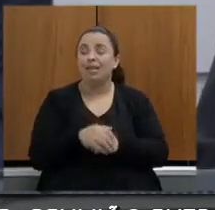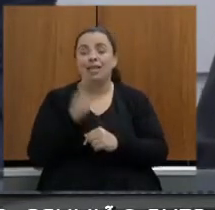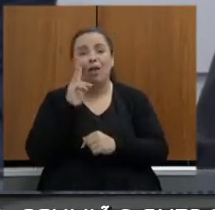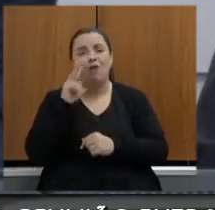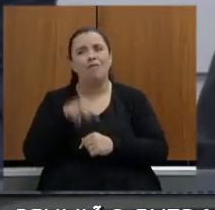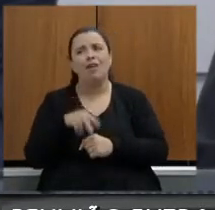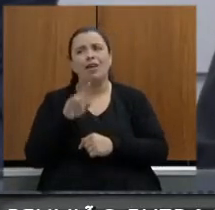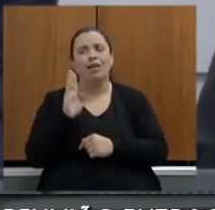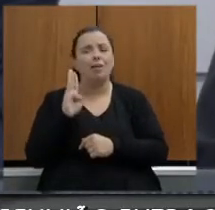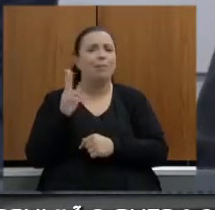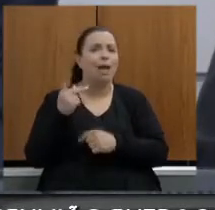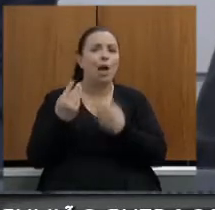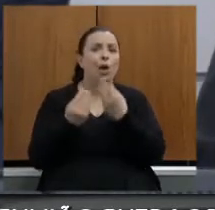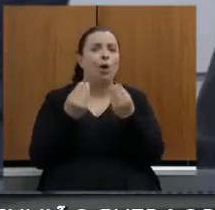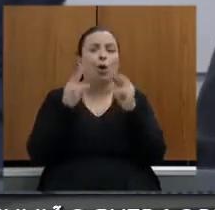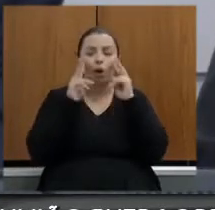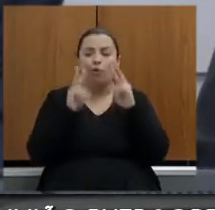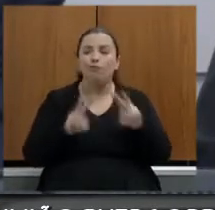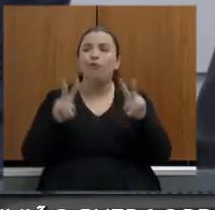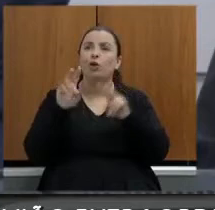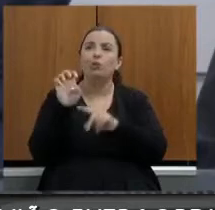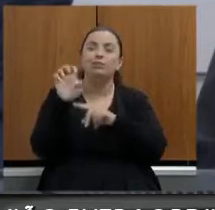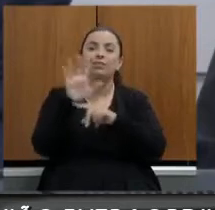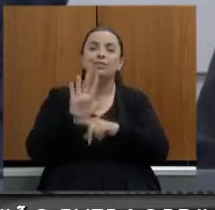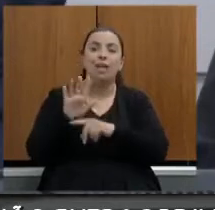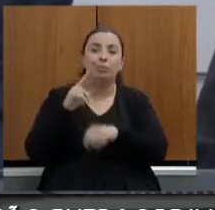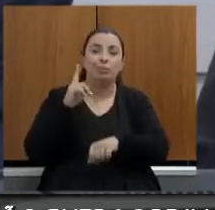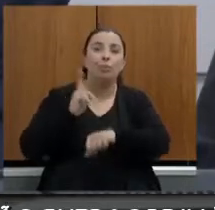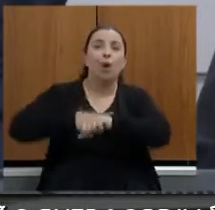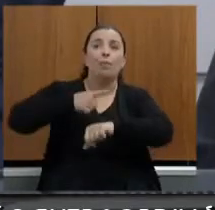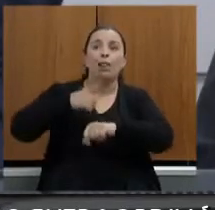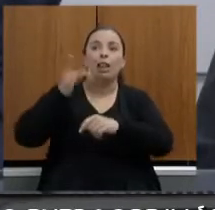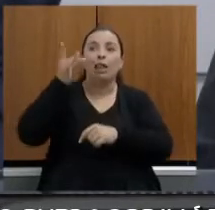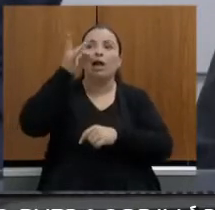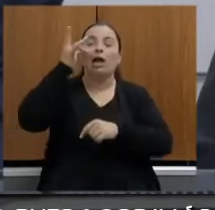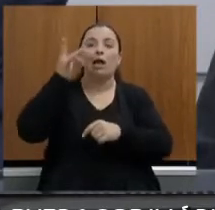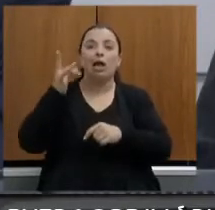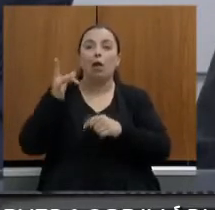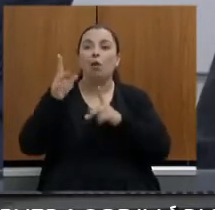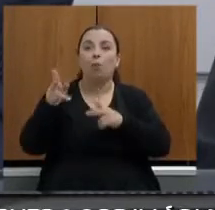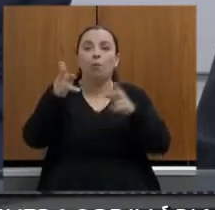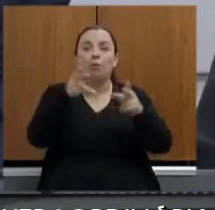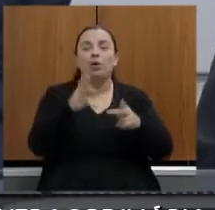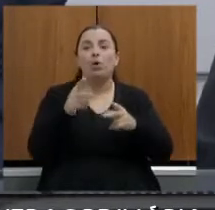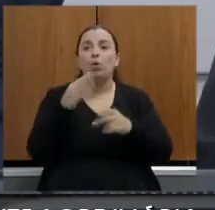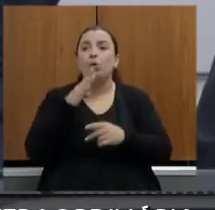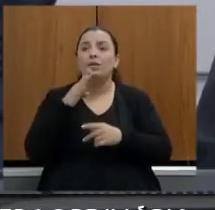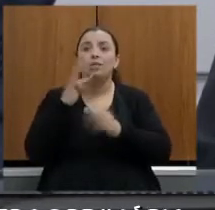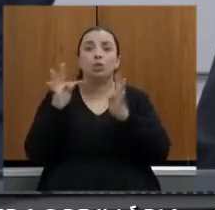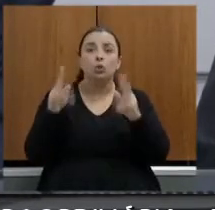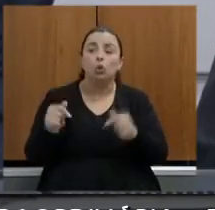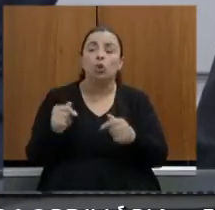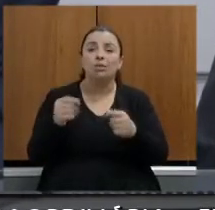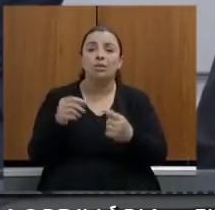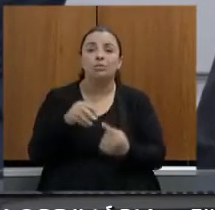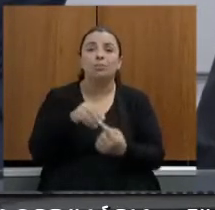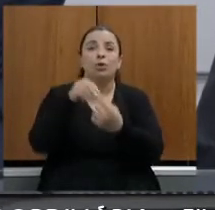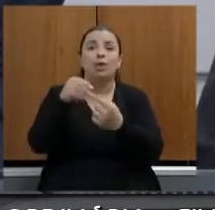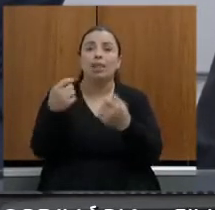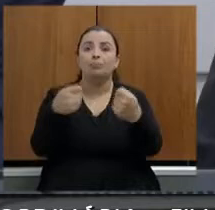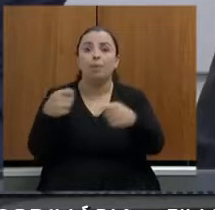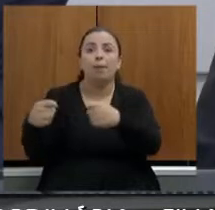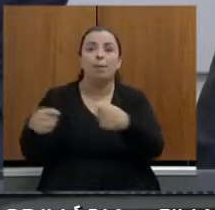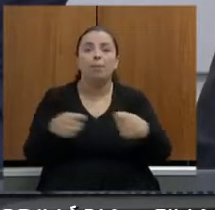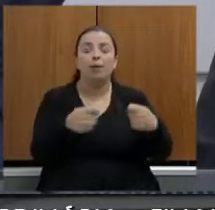o Estado em tempo real todo o tempo conhecer todas as prioridades e essa casa e esses deputados que nos permitem